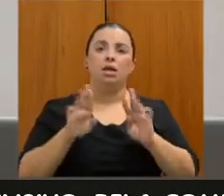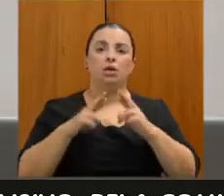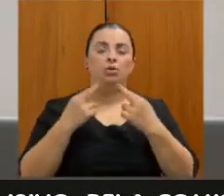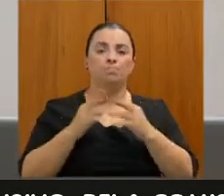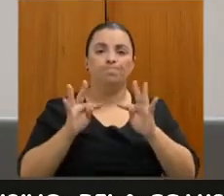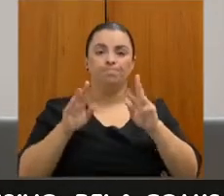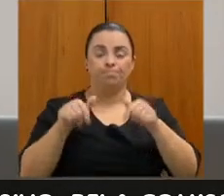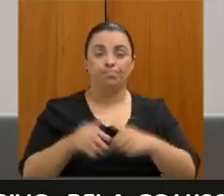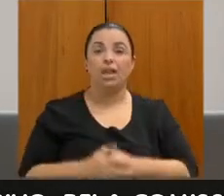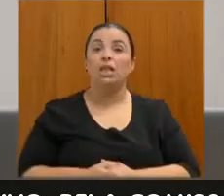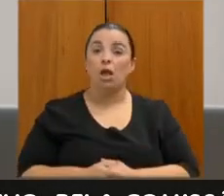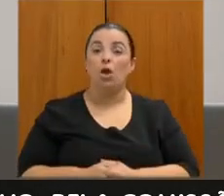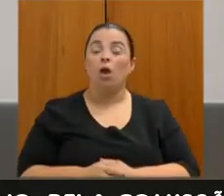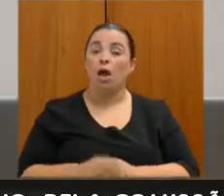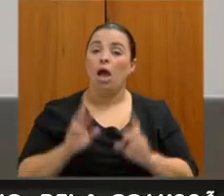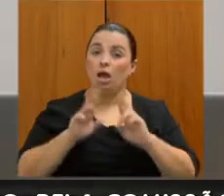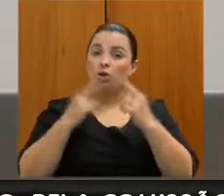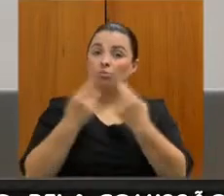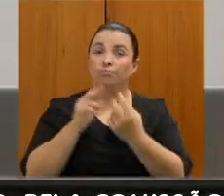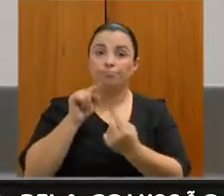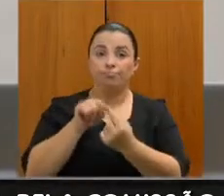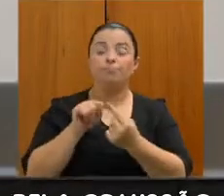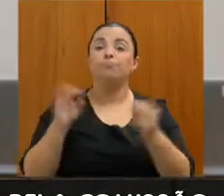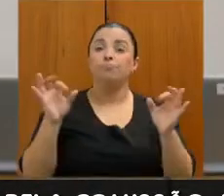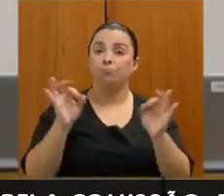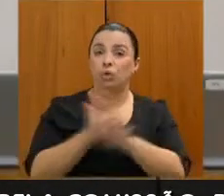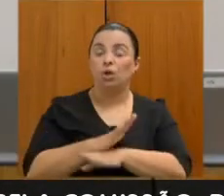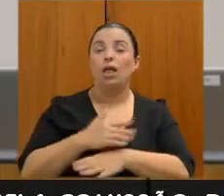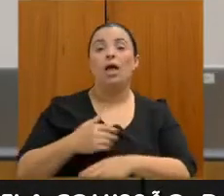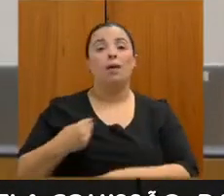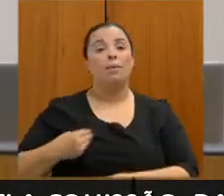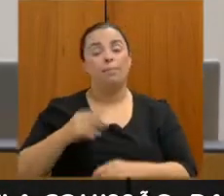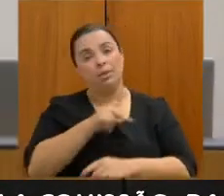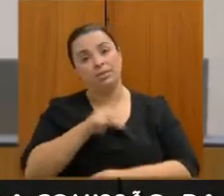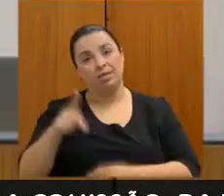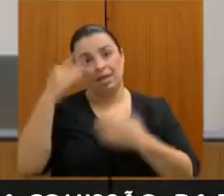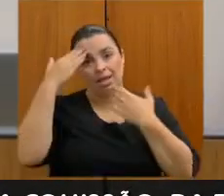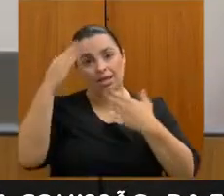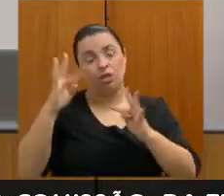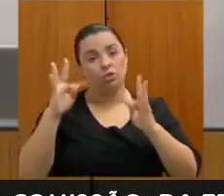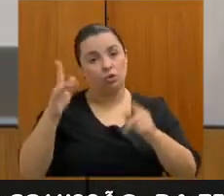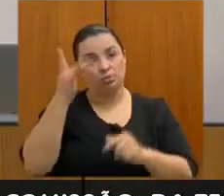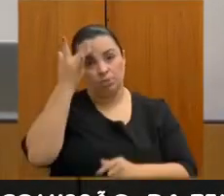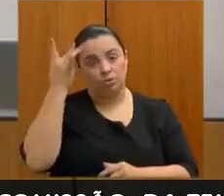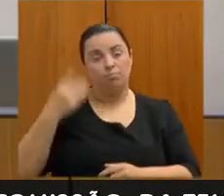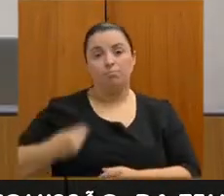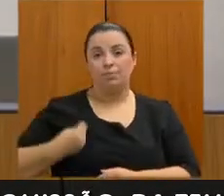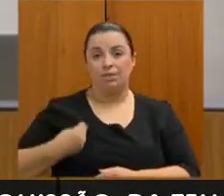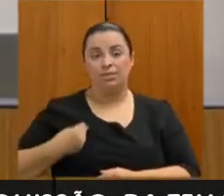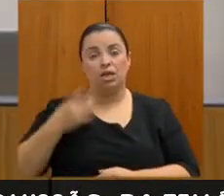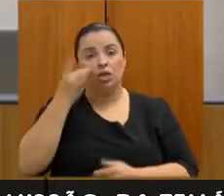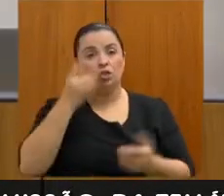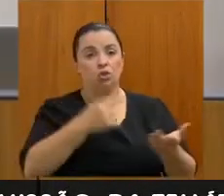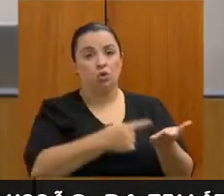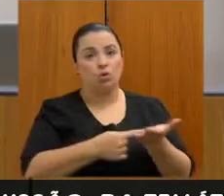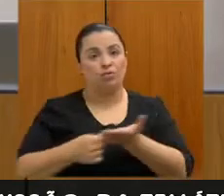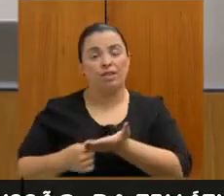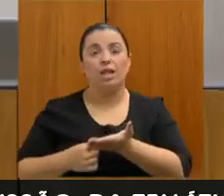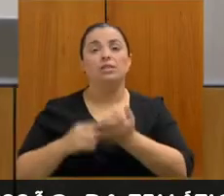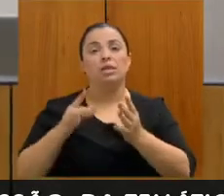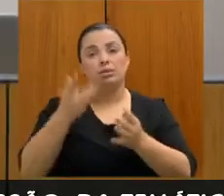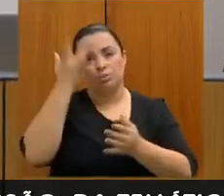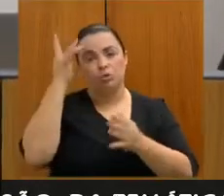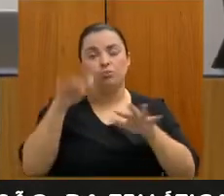Cumprida a finalidade da reunião, a presidência agradece a presença de todos, dos convidados e do público presente,